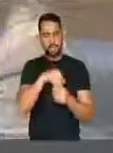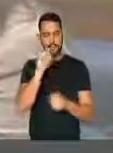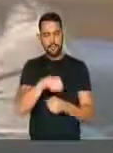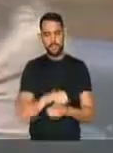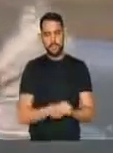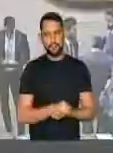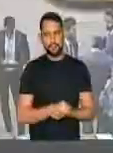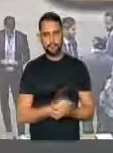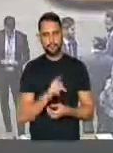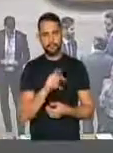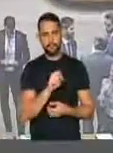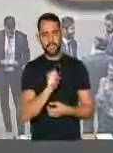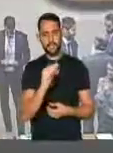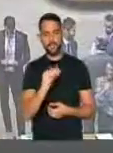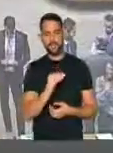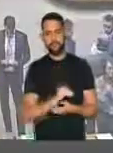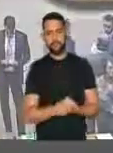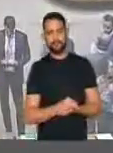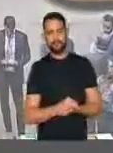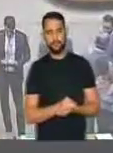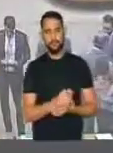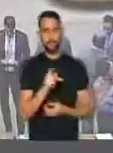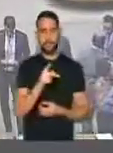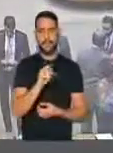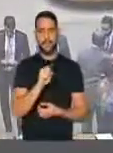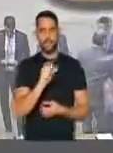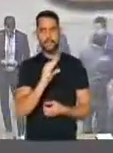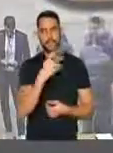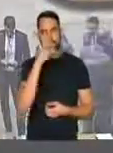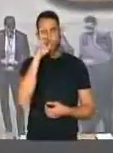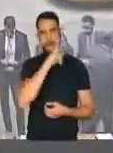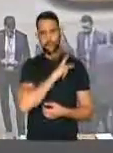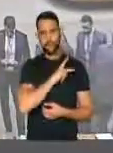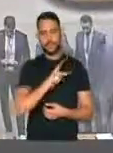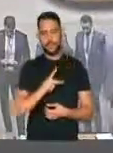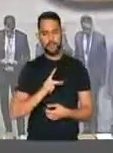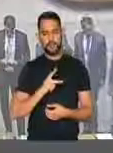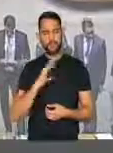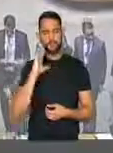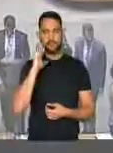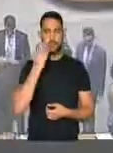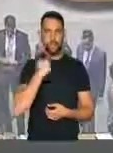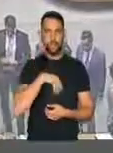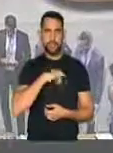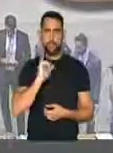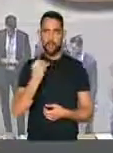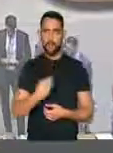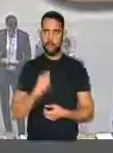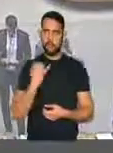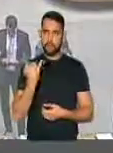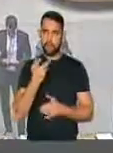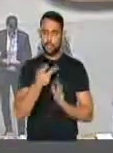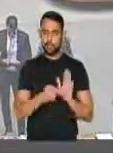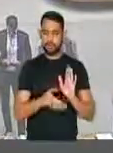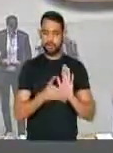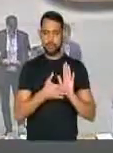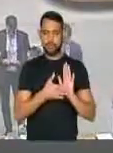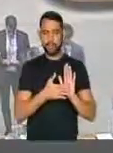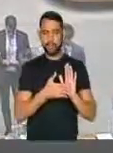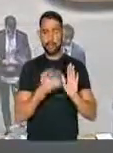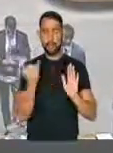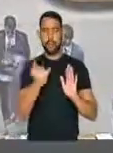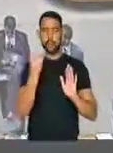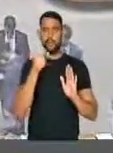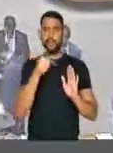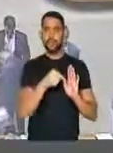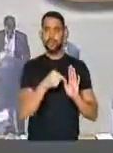O PSC, presidente, entende que é oportuno esse projeto e que é